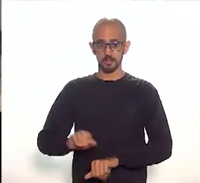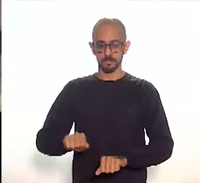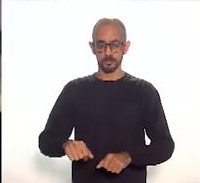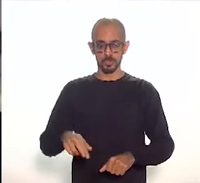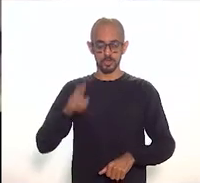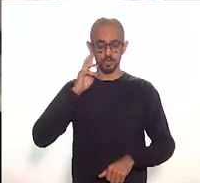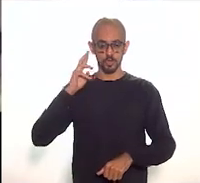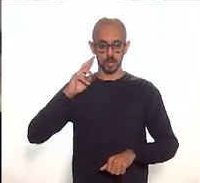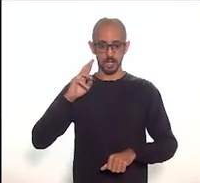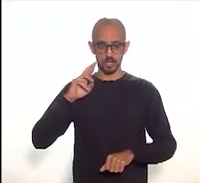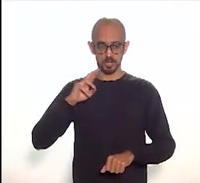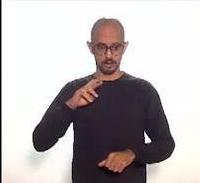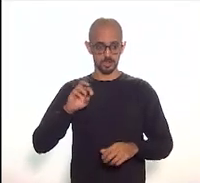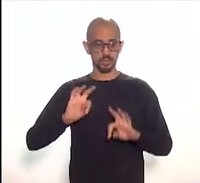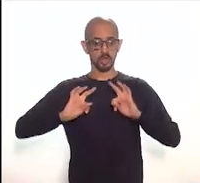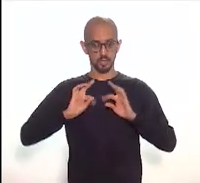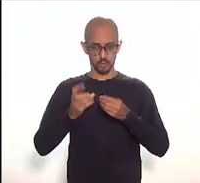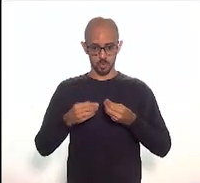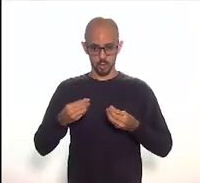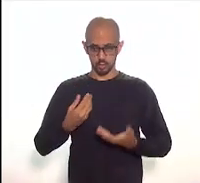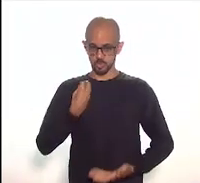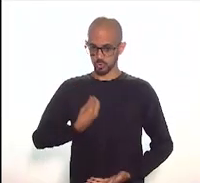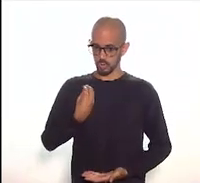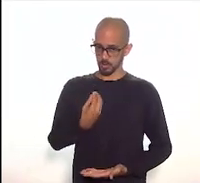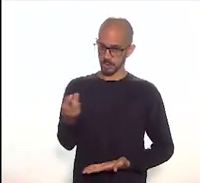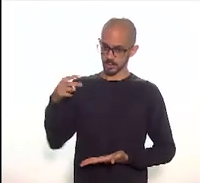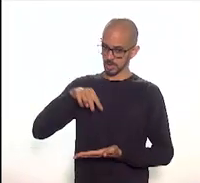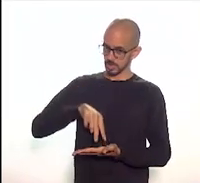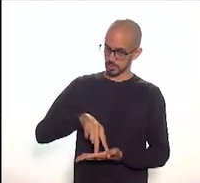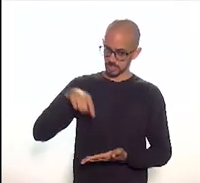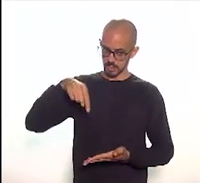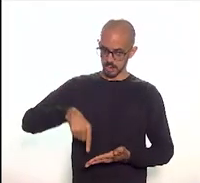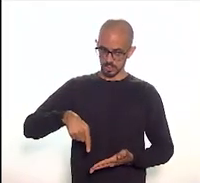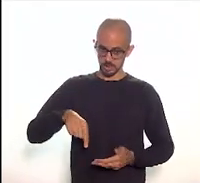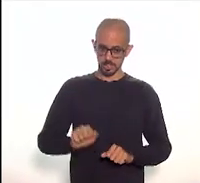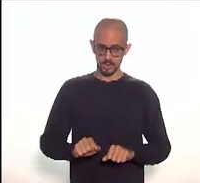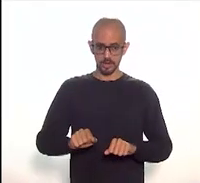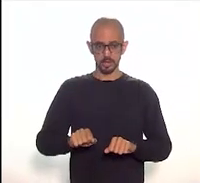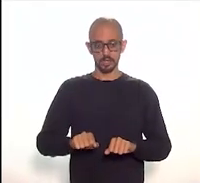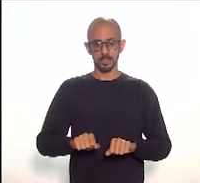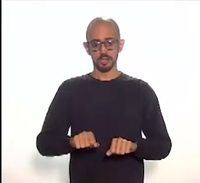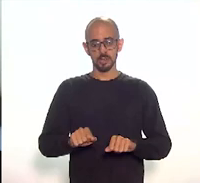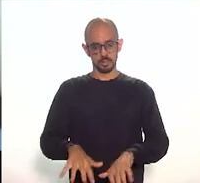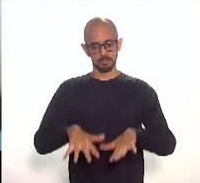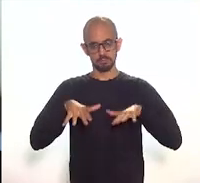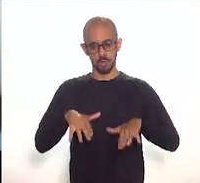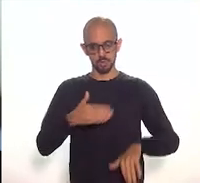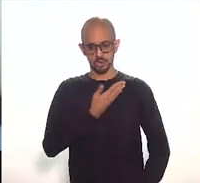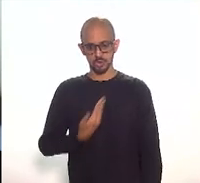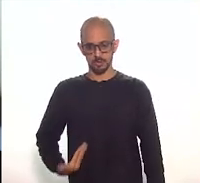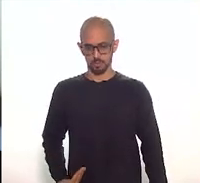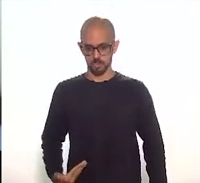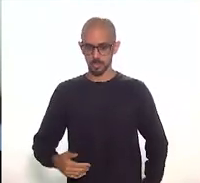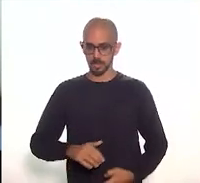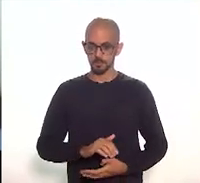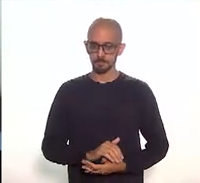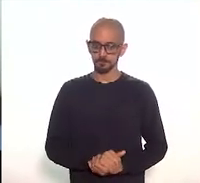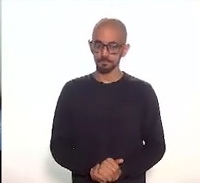senhoras e senhores presentes nessa audiência pública.